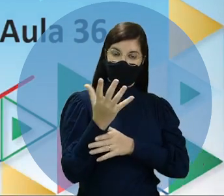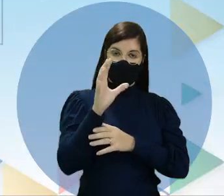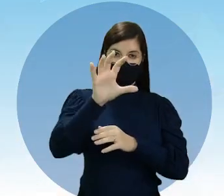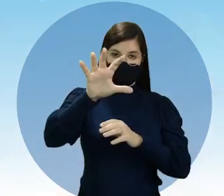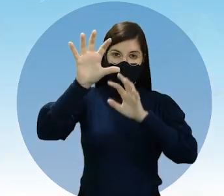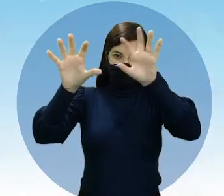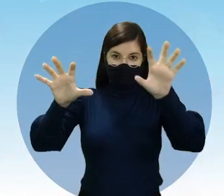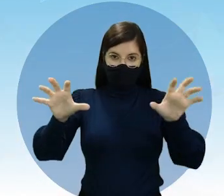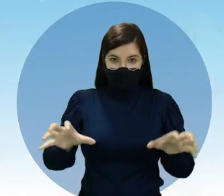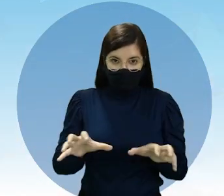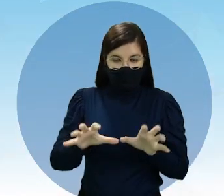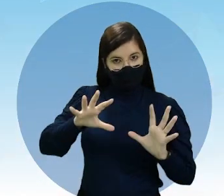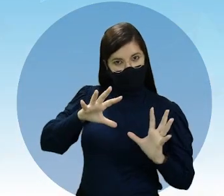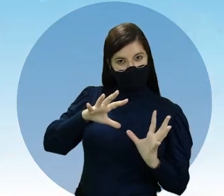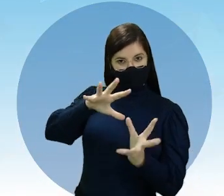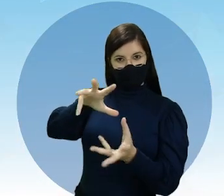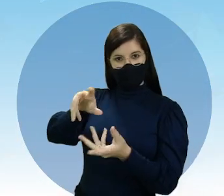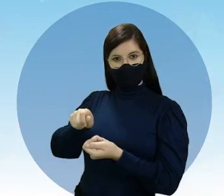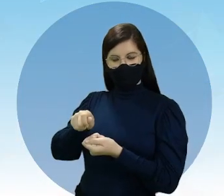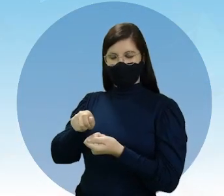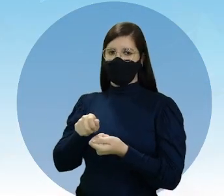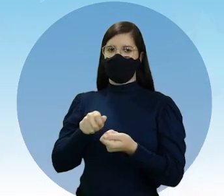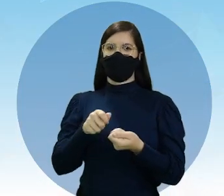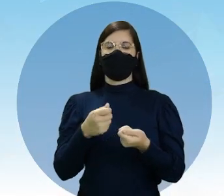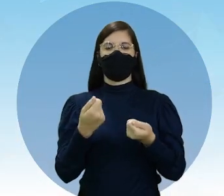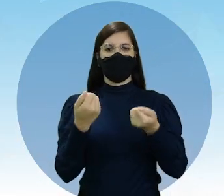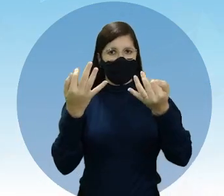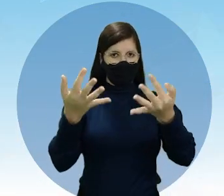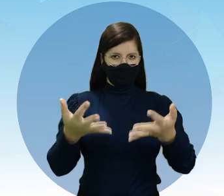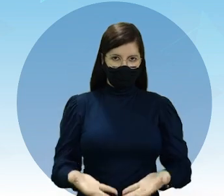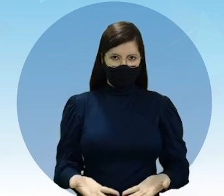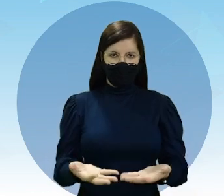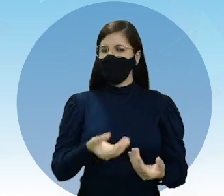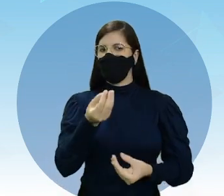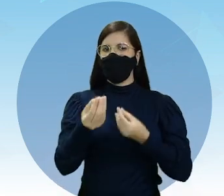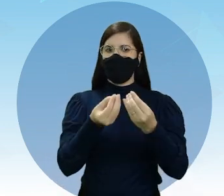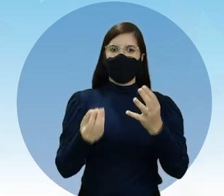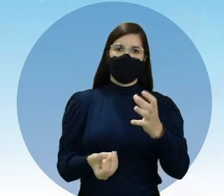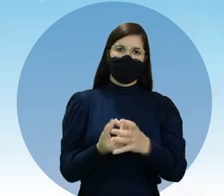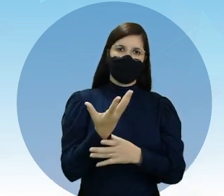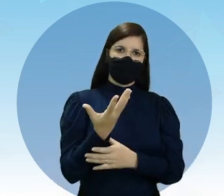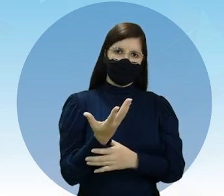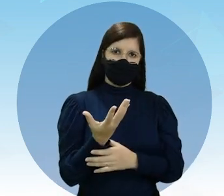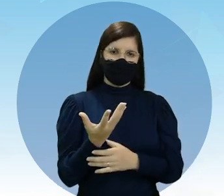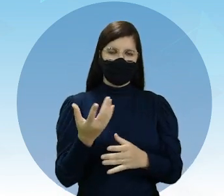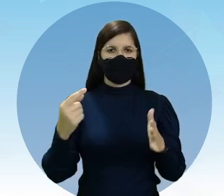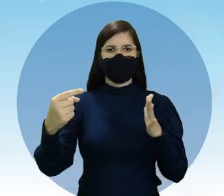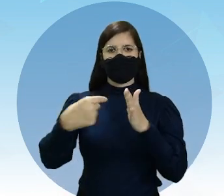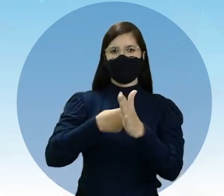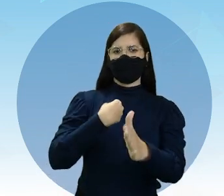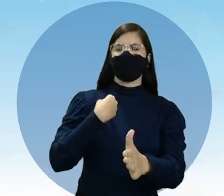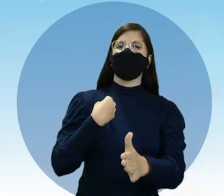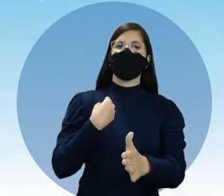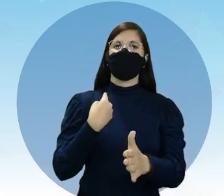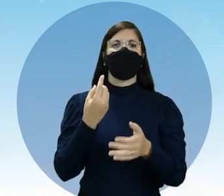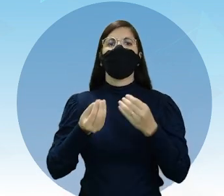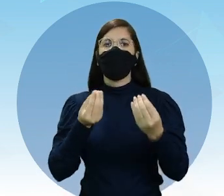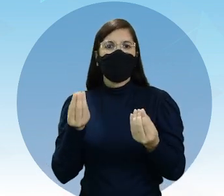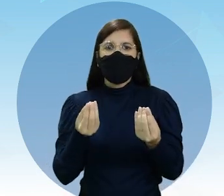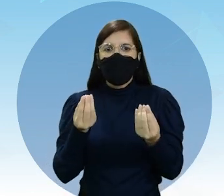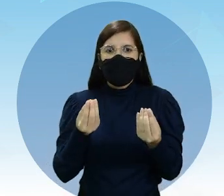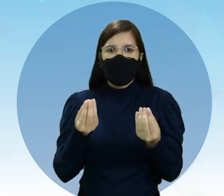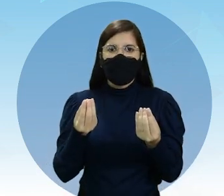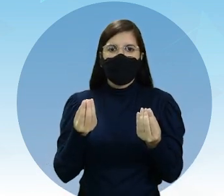continentes. Mas para falar da formação dos continentes, você pode perguntar aí, como assim?